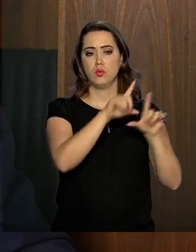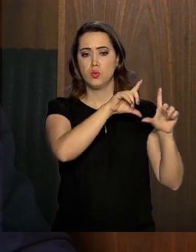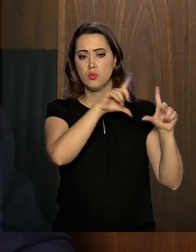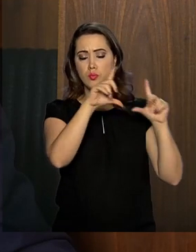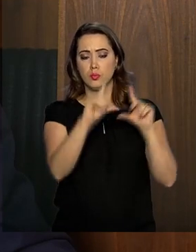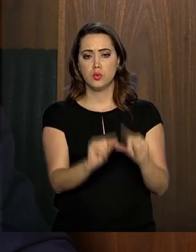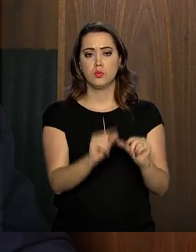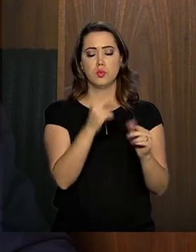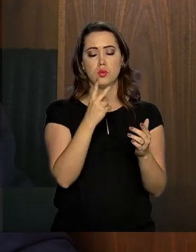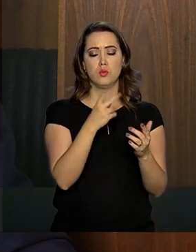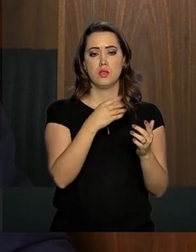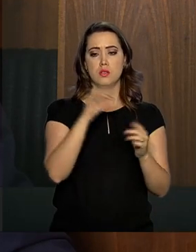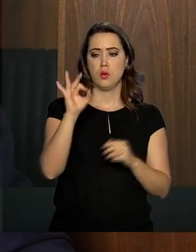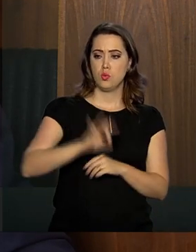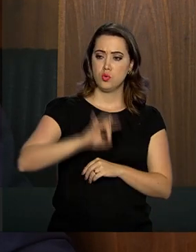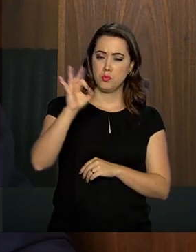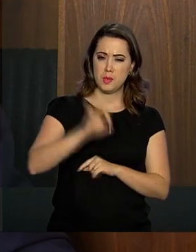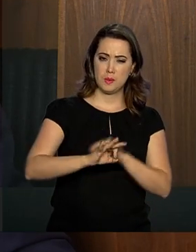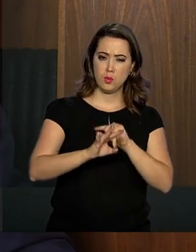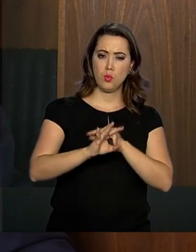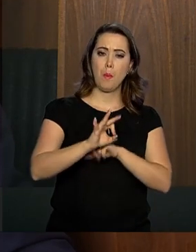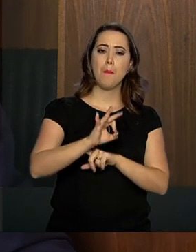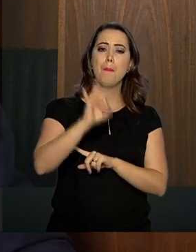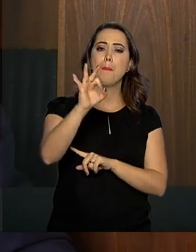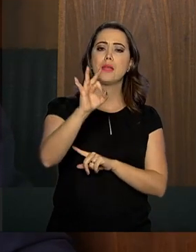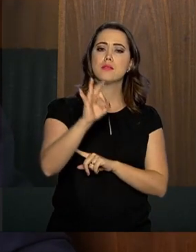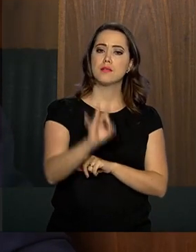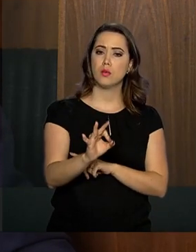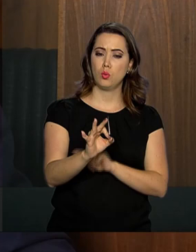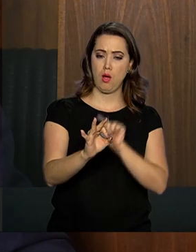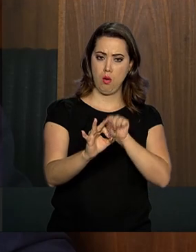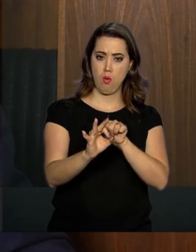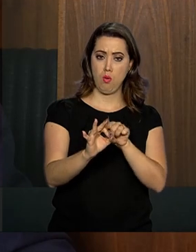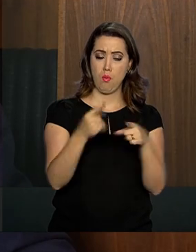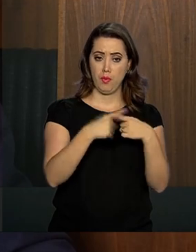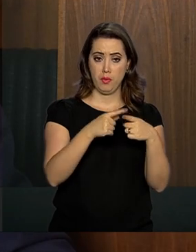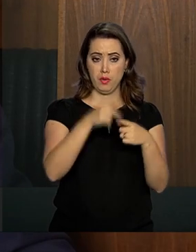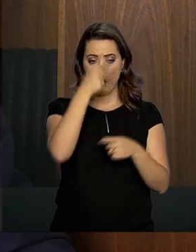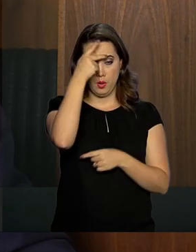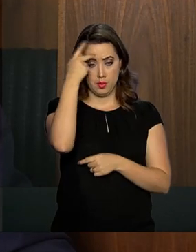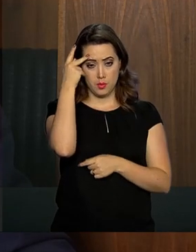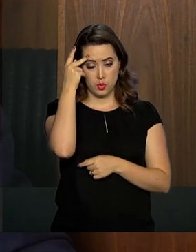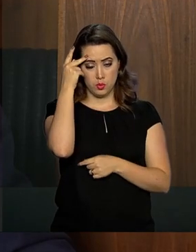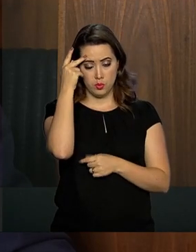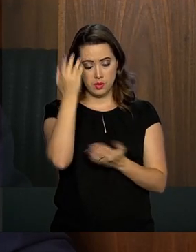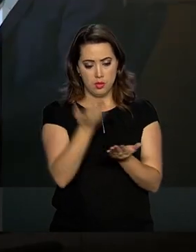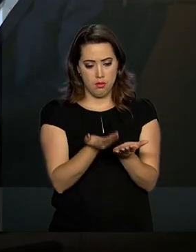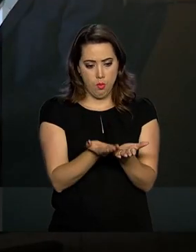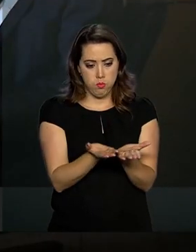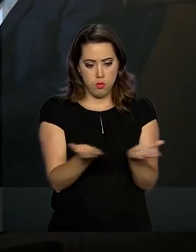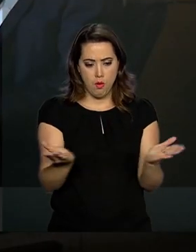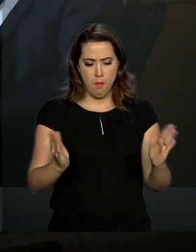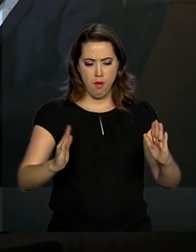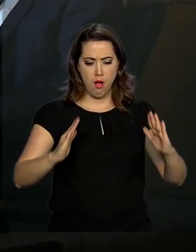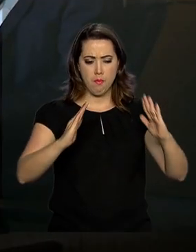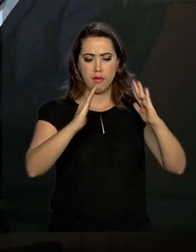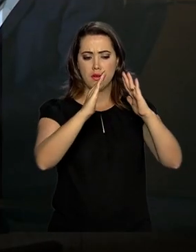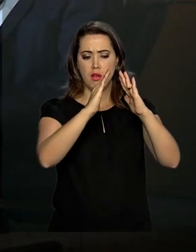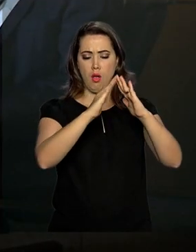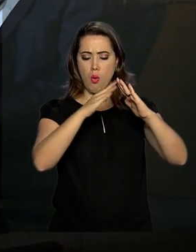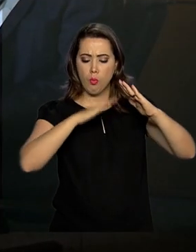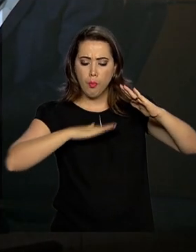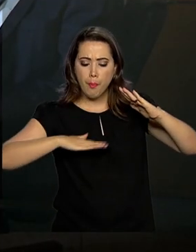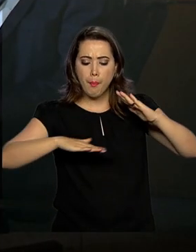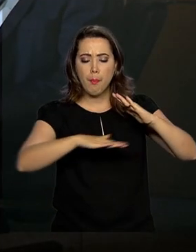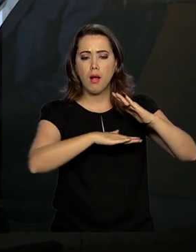diminuição ao mesmo tempo, de que aqueles que estão na base da pirâmide, ou seja, quase 80%, 70% daqueles que